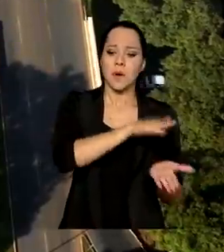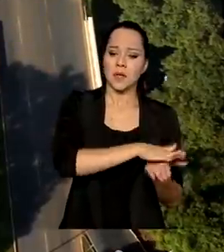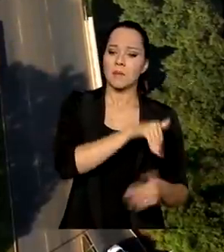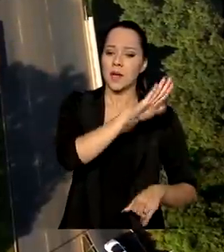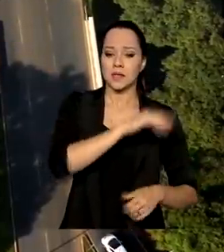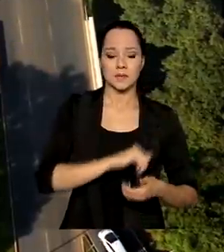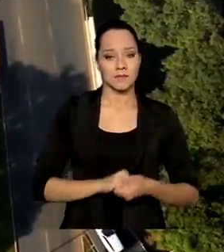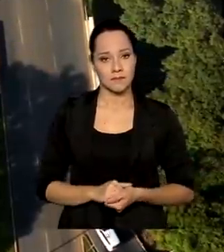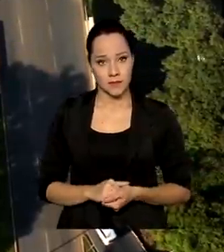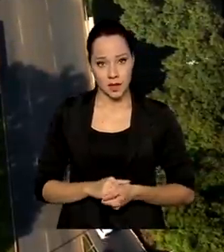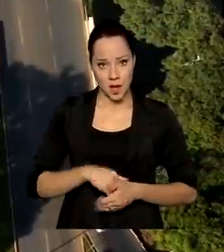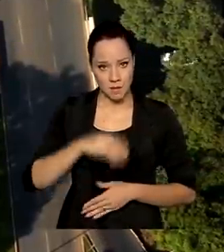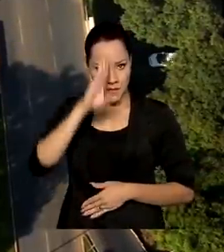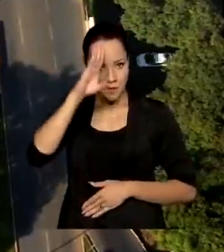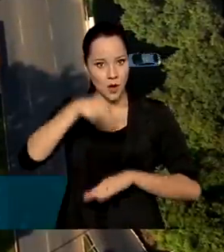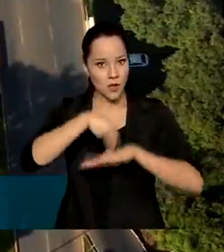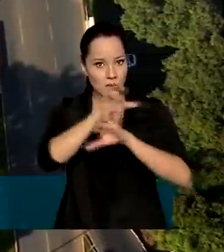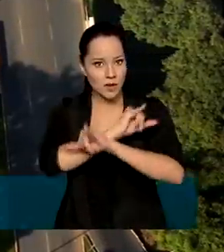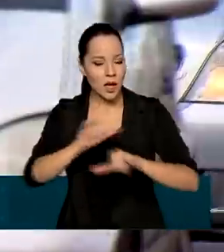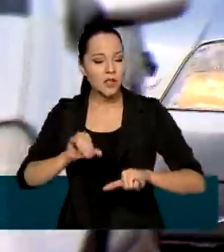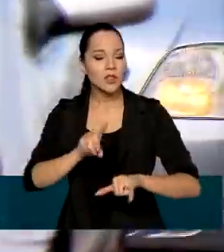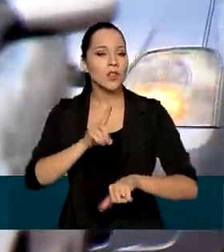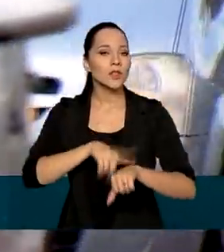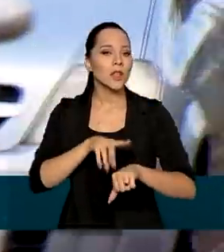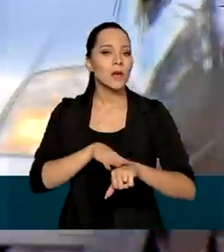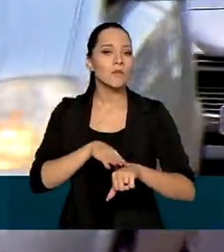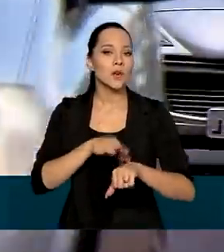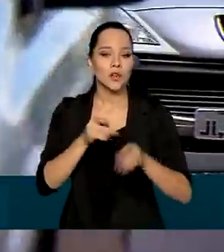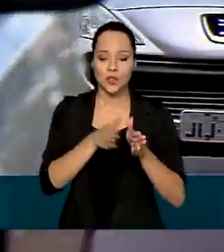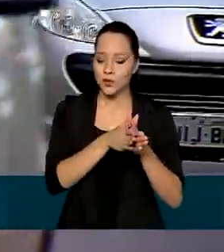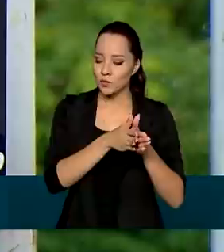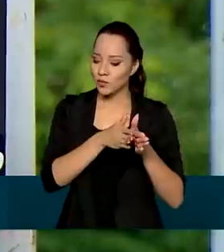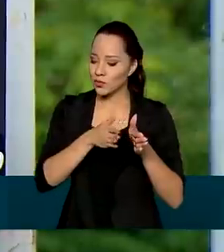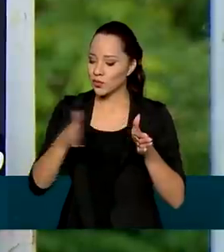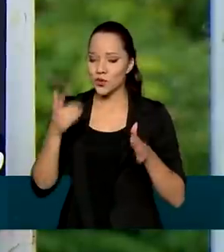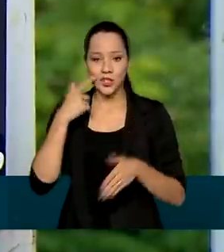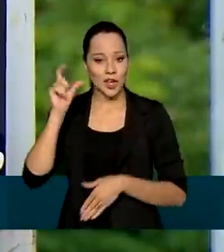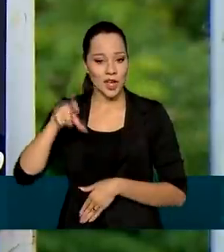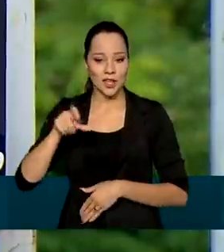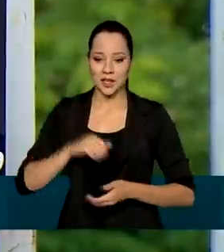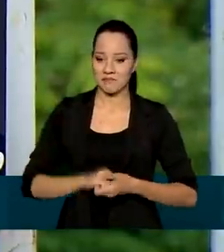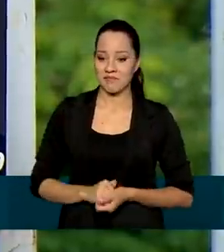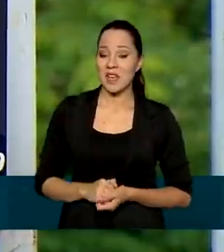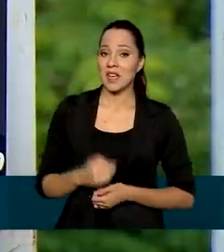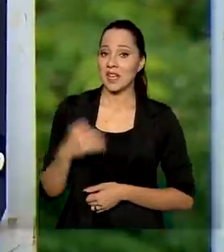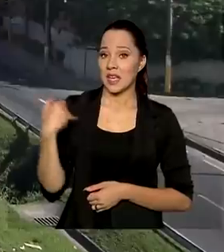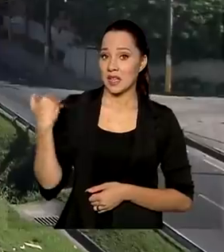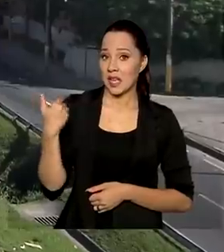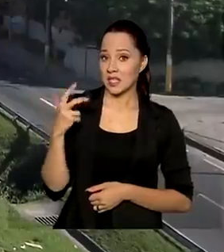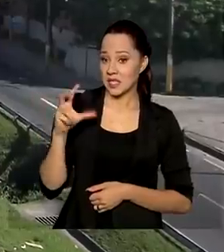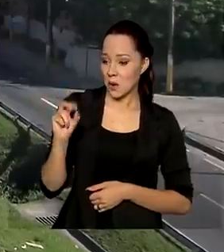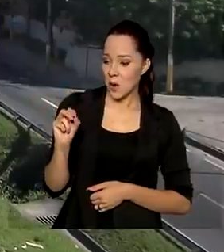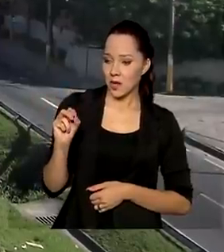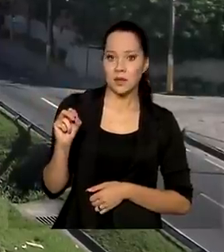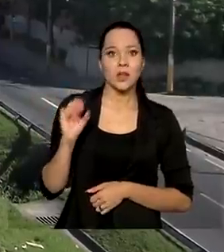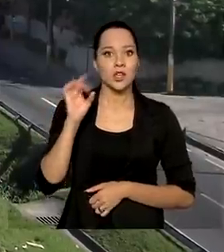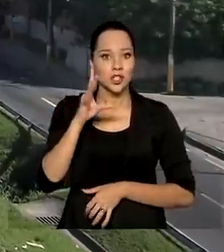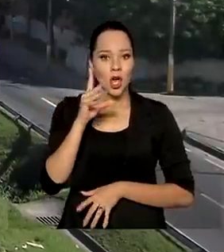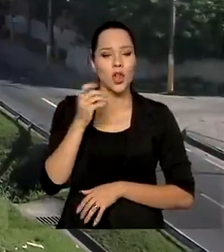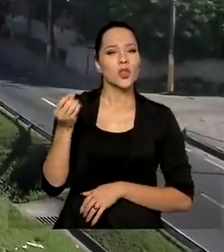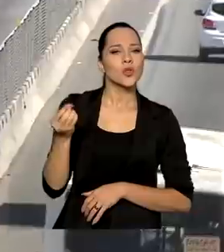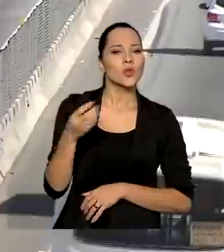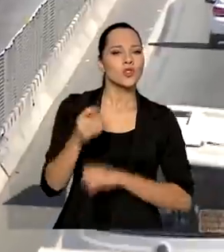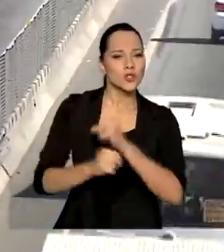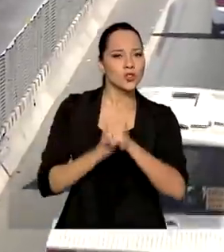A principal novidade é o prazo de renovação da carteira de motorista. Quem tem até 50 anos passa a renovar o